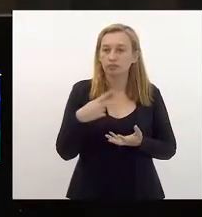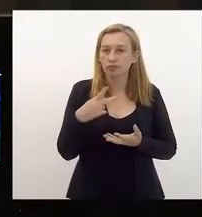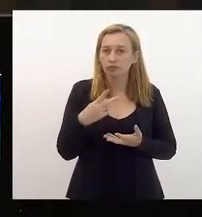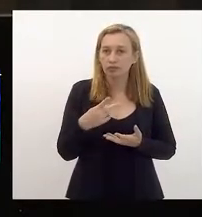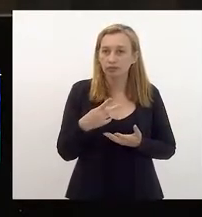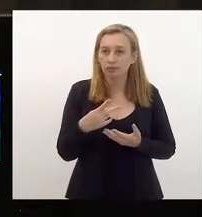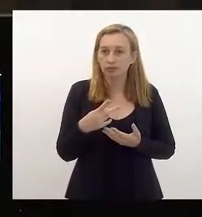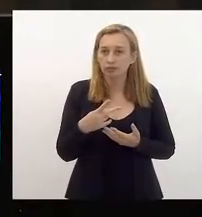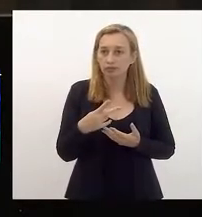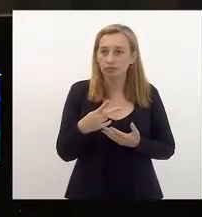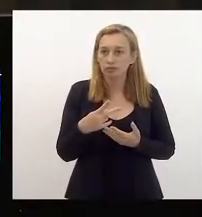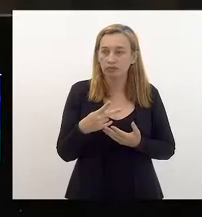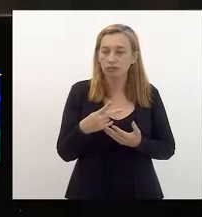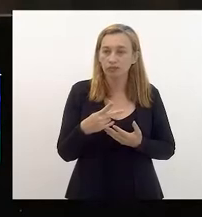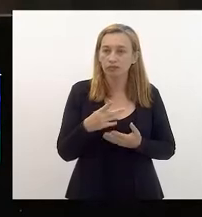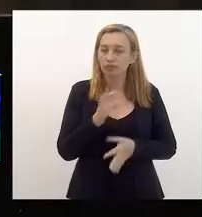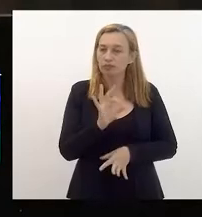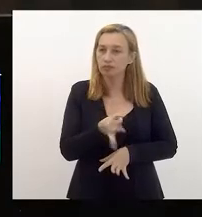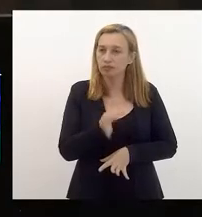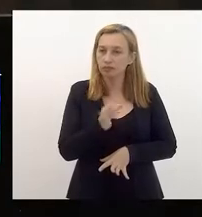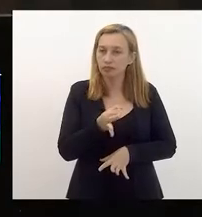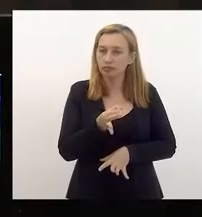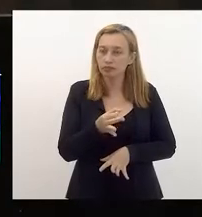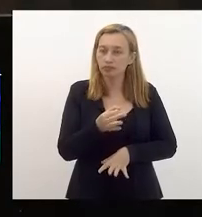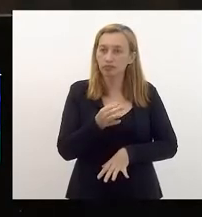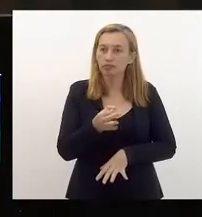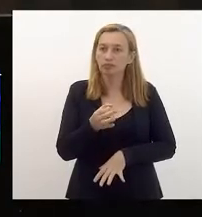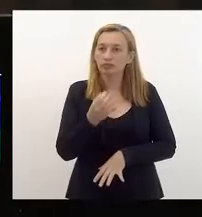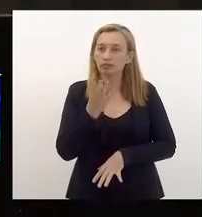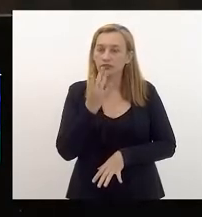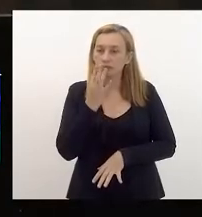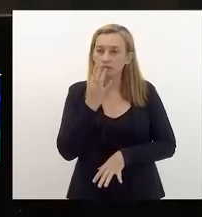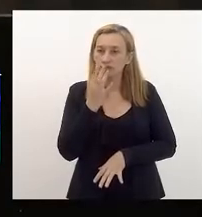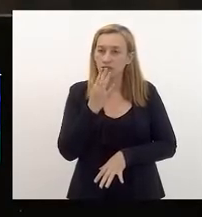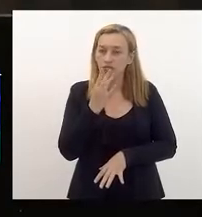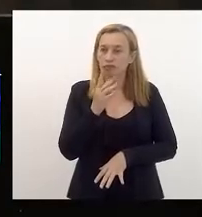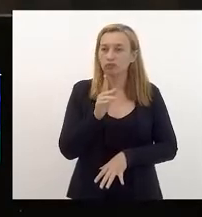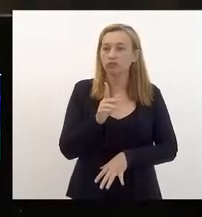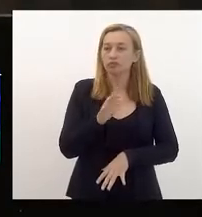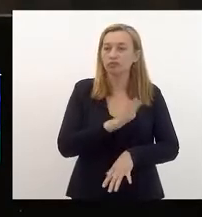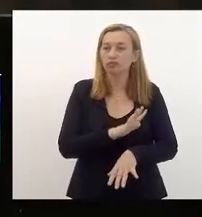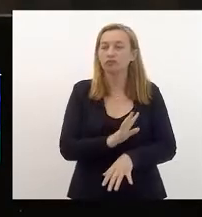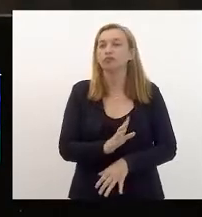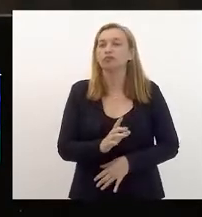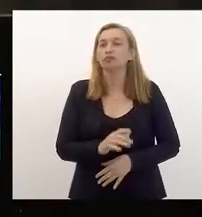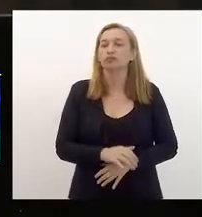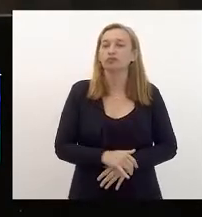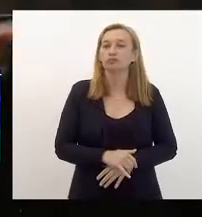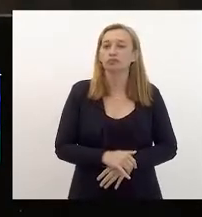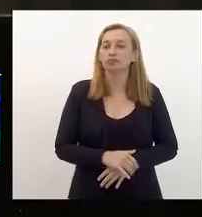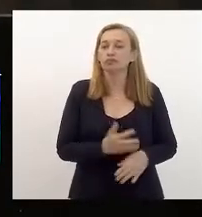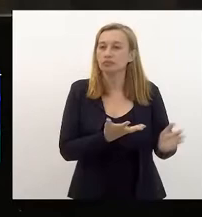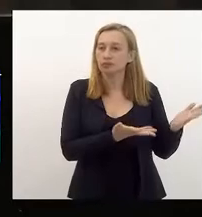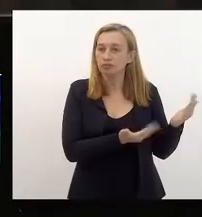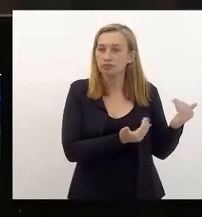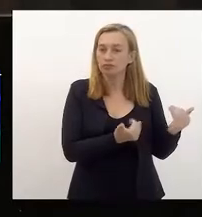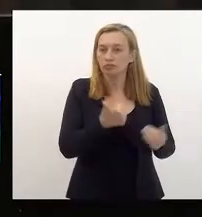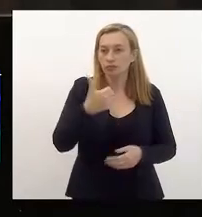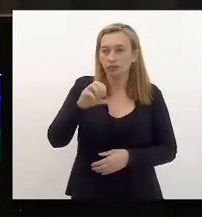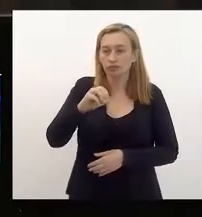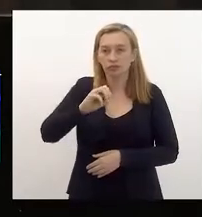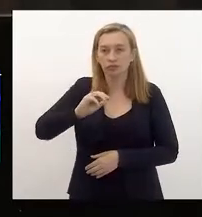para marcadores específicos de raça e classe, 2021, emprego e renda para a juventude, 10 milhões,